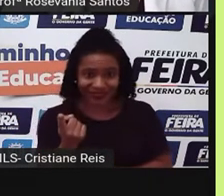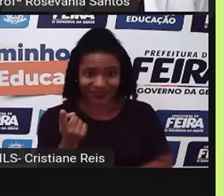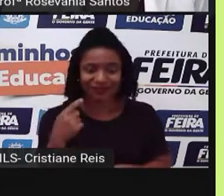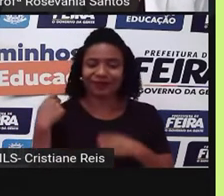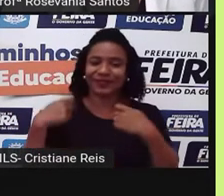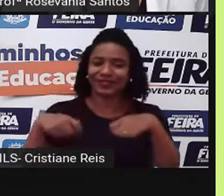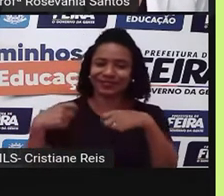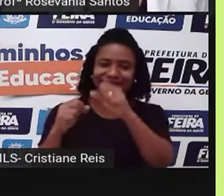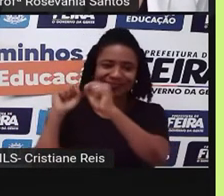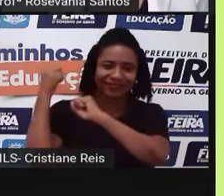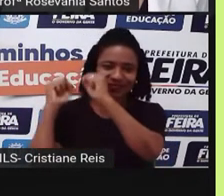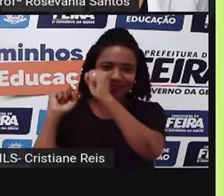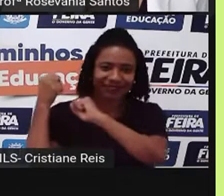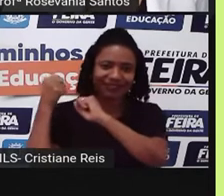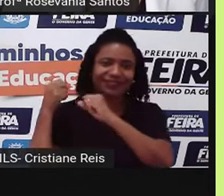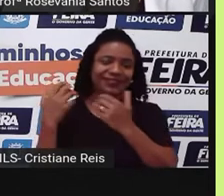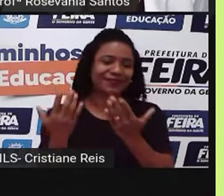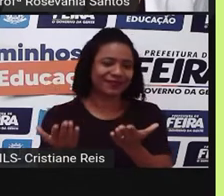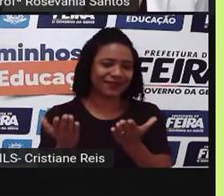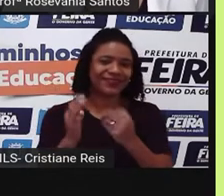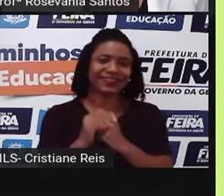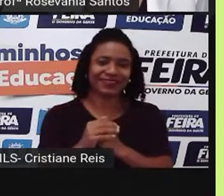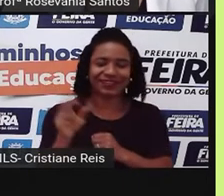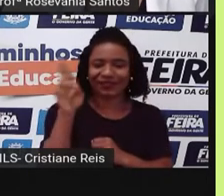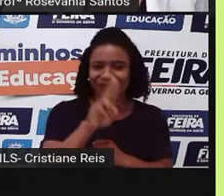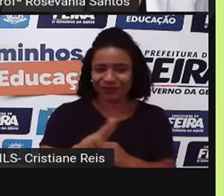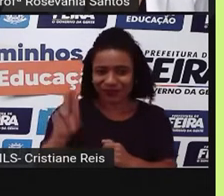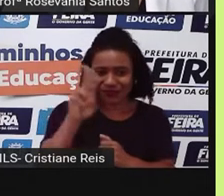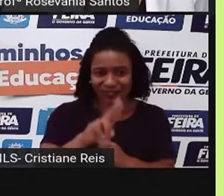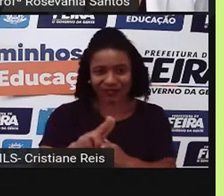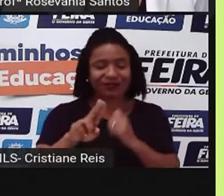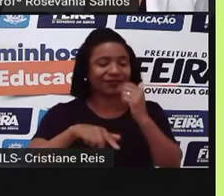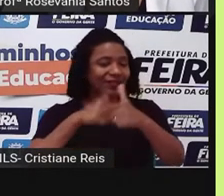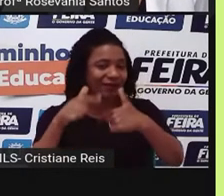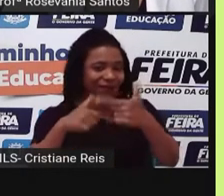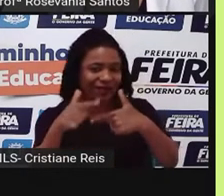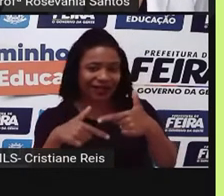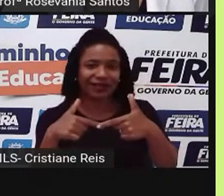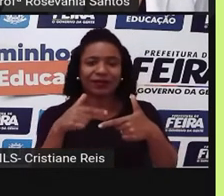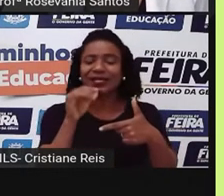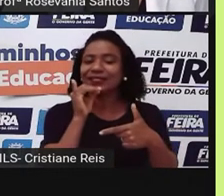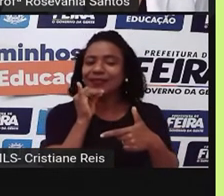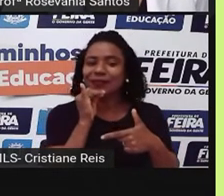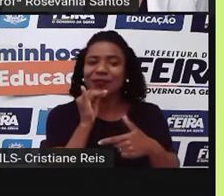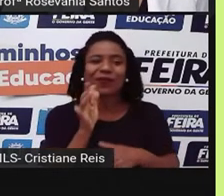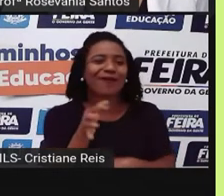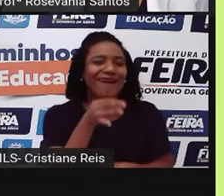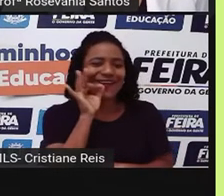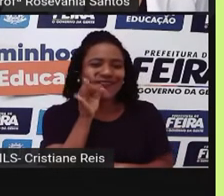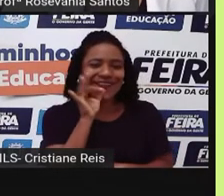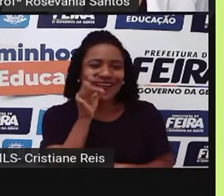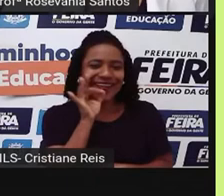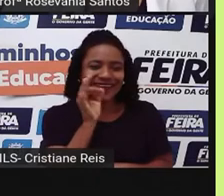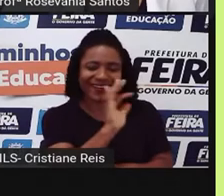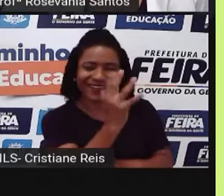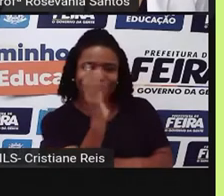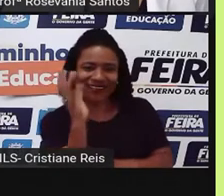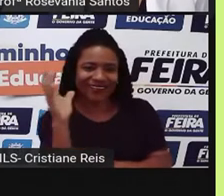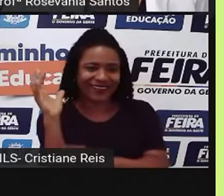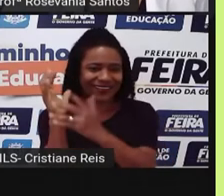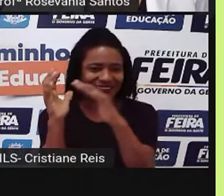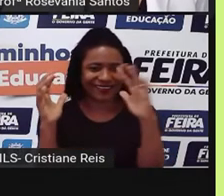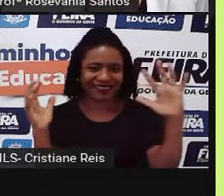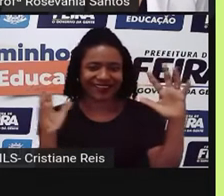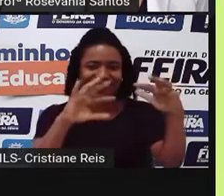Que serão utilizadas nas atividades rurais, como a colheita de café. Olha, ele deu exemplo aqui, né? Olha a